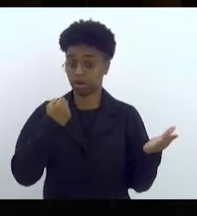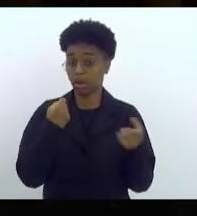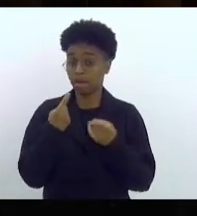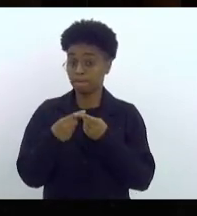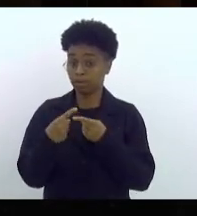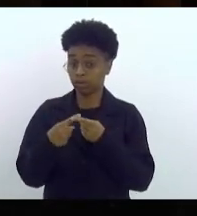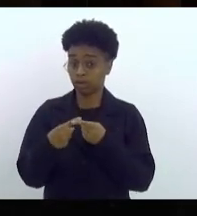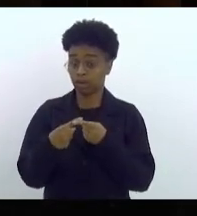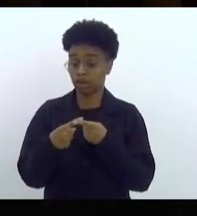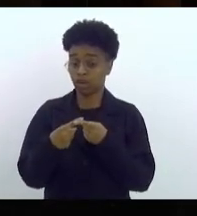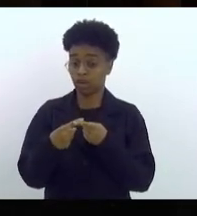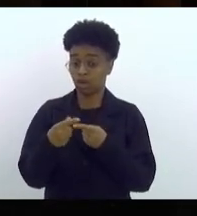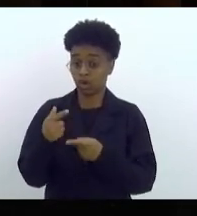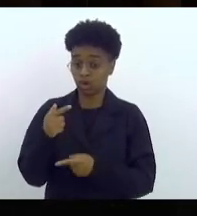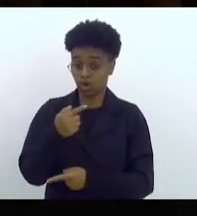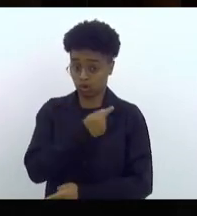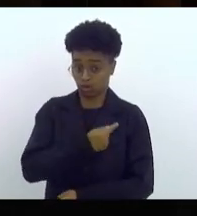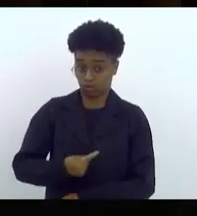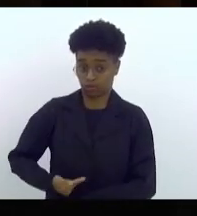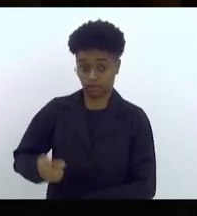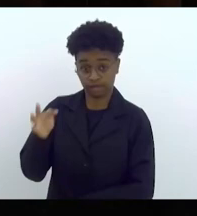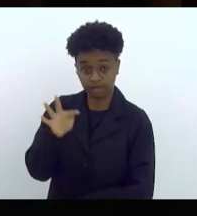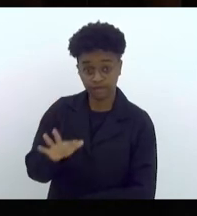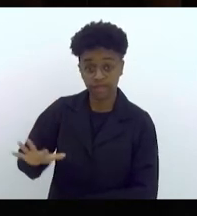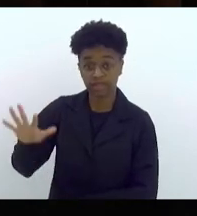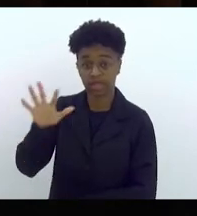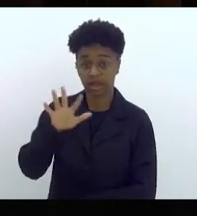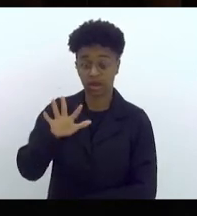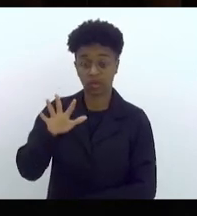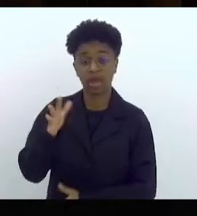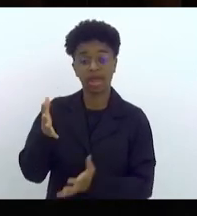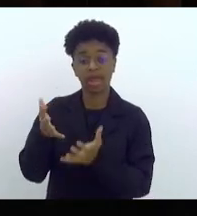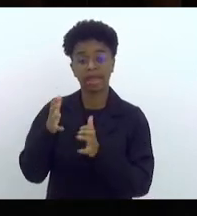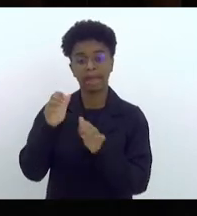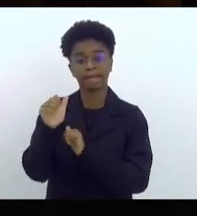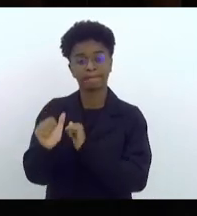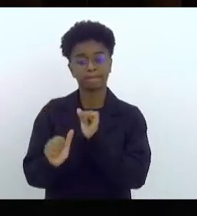próprio governo federal, que é fazer algumas alterações,